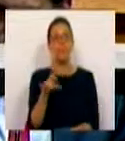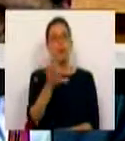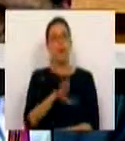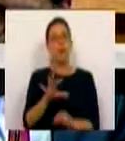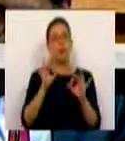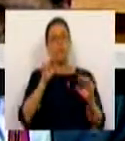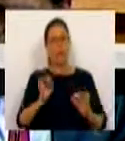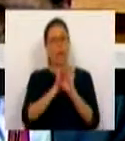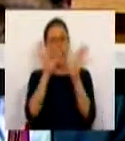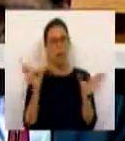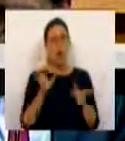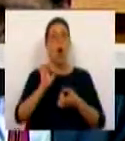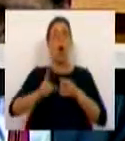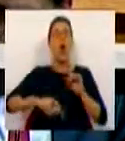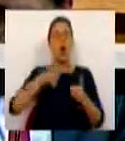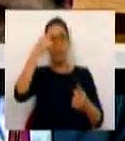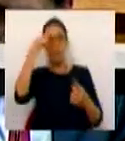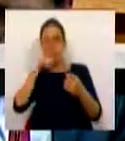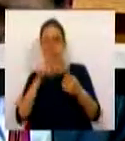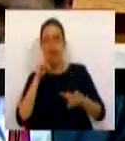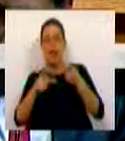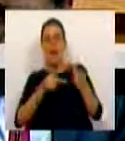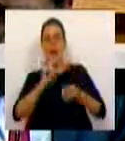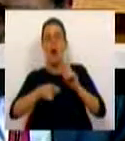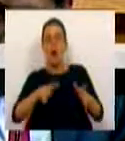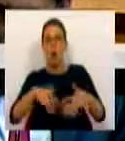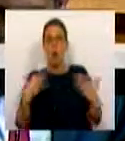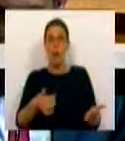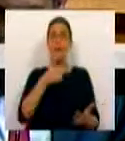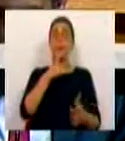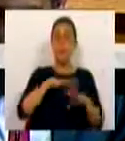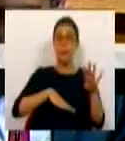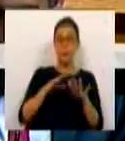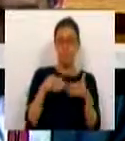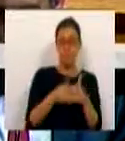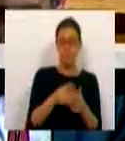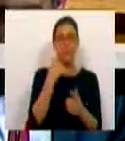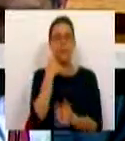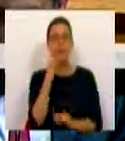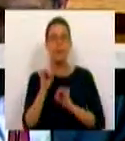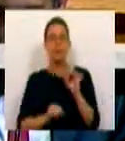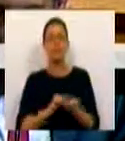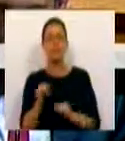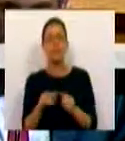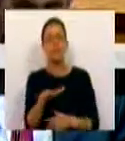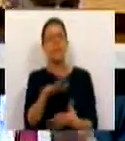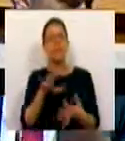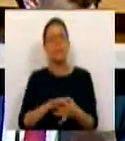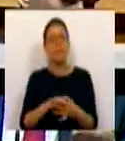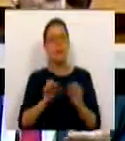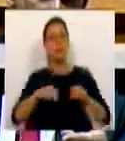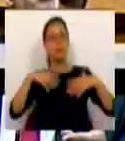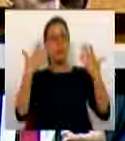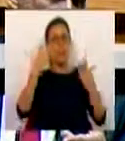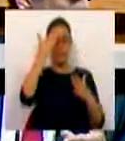relativamente clara quais devem ser os objetivos da avaliação, como se deve proceder e tentar identificar a situação de partida,